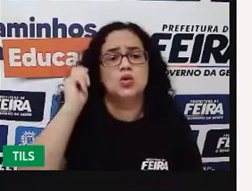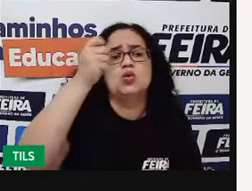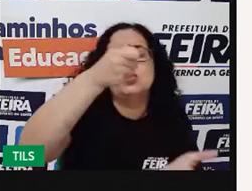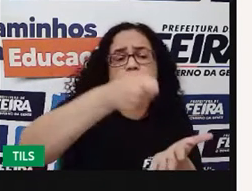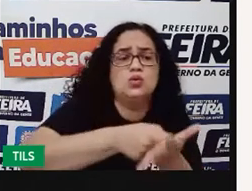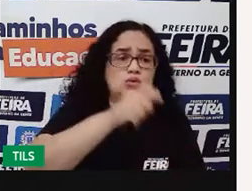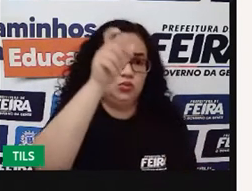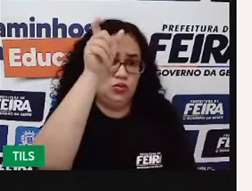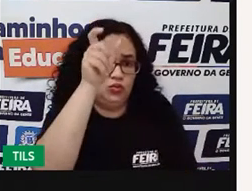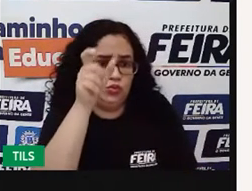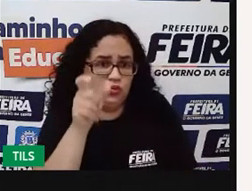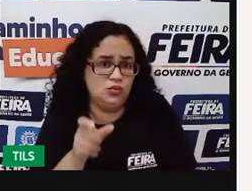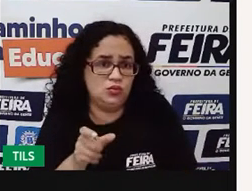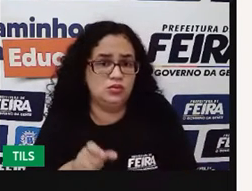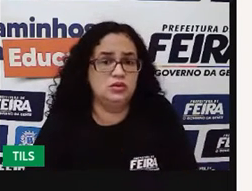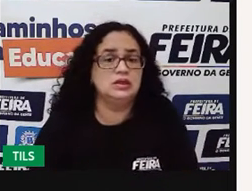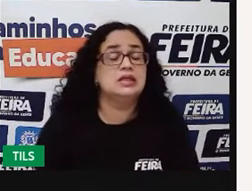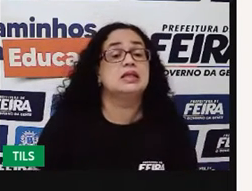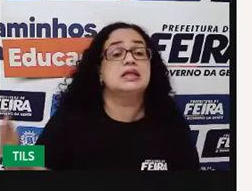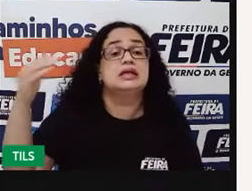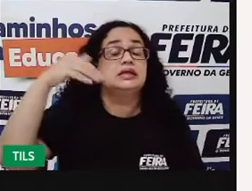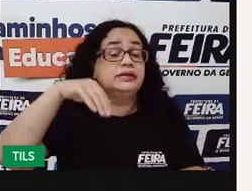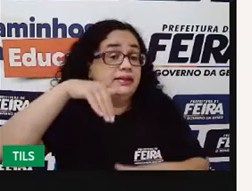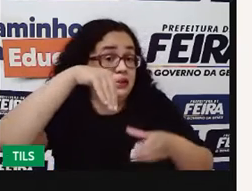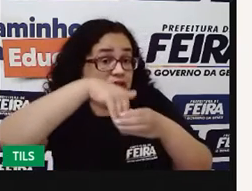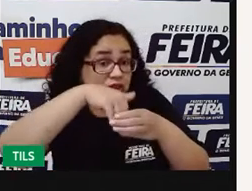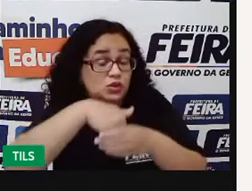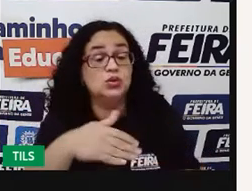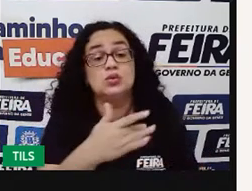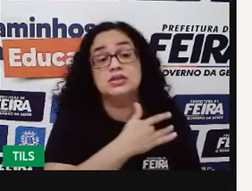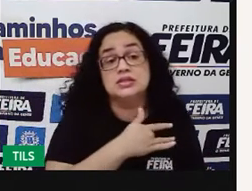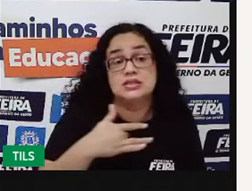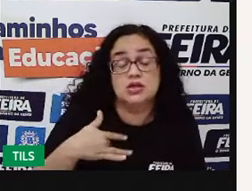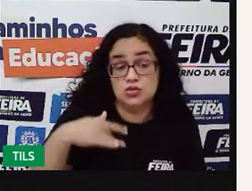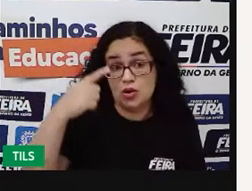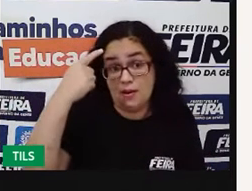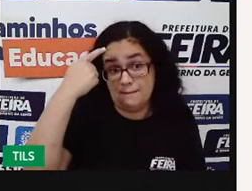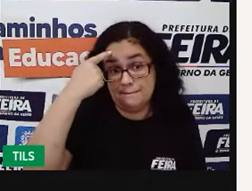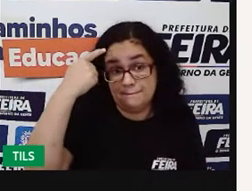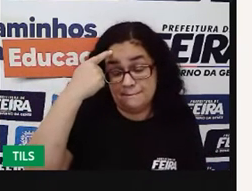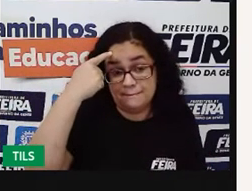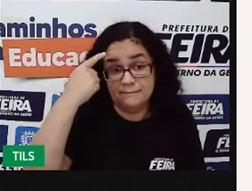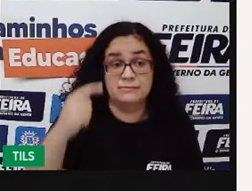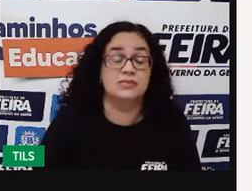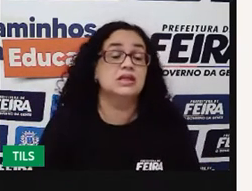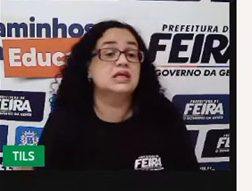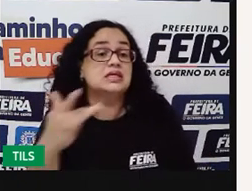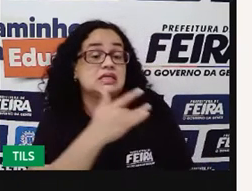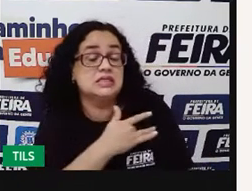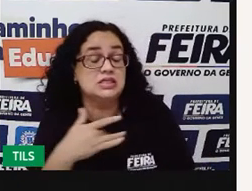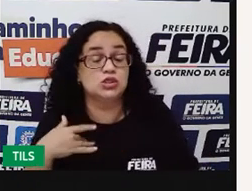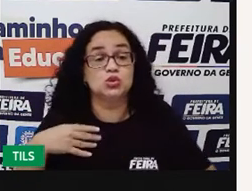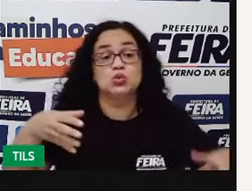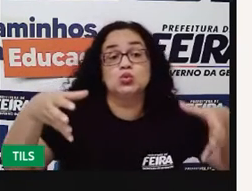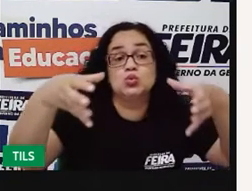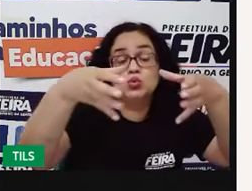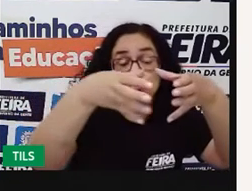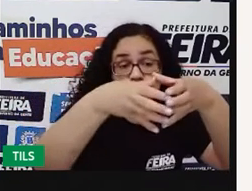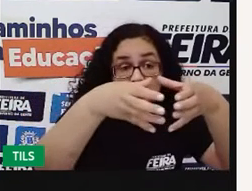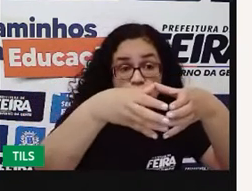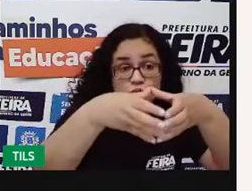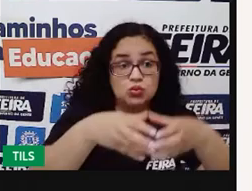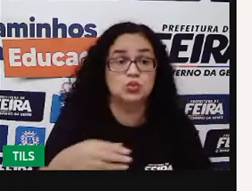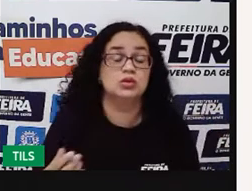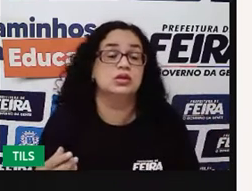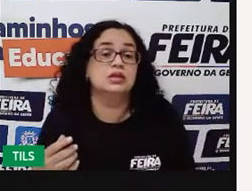individuais dentro da saúde, do pensamento da saúde, e pensando na saúde coletiva, decisões que